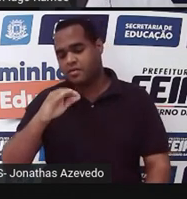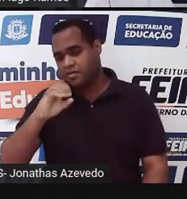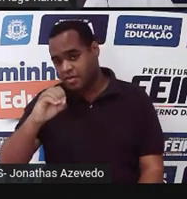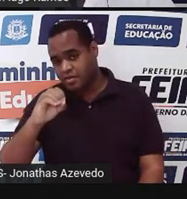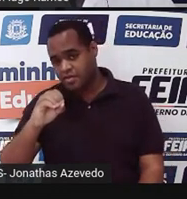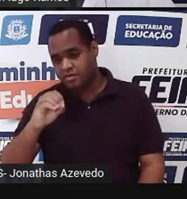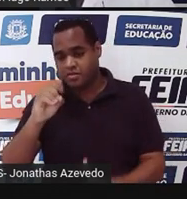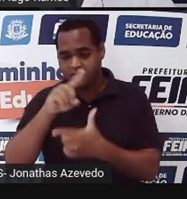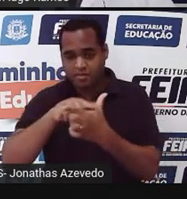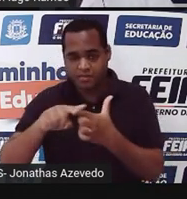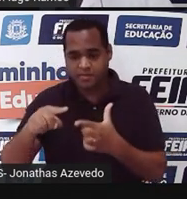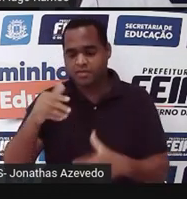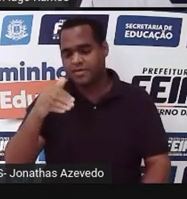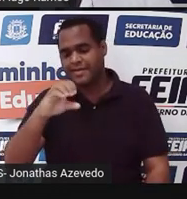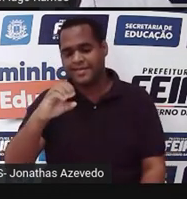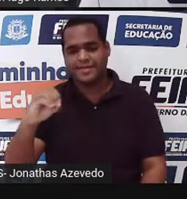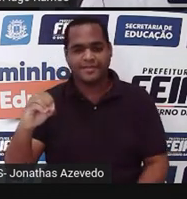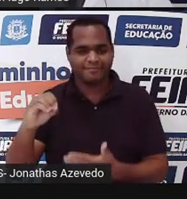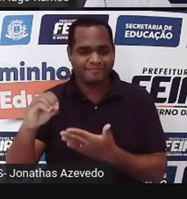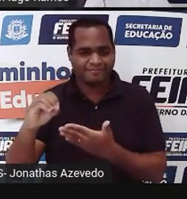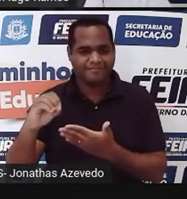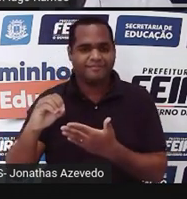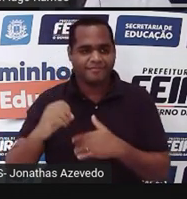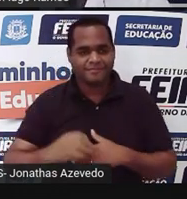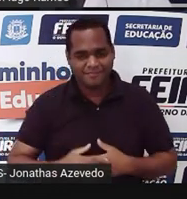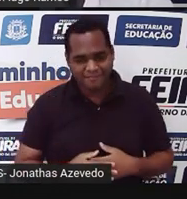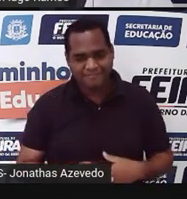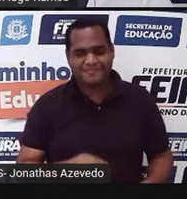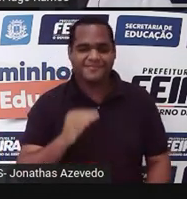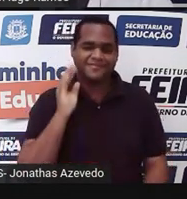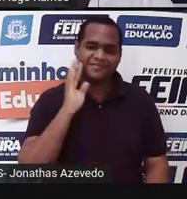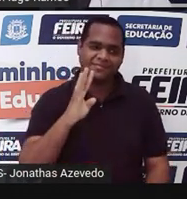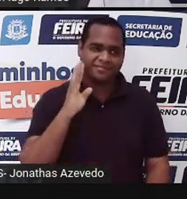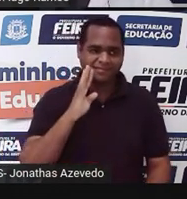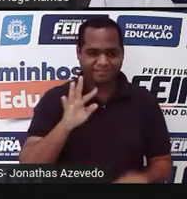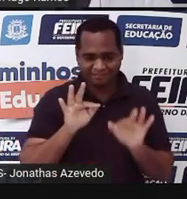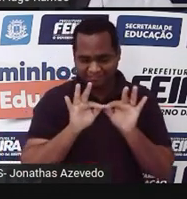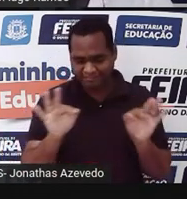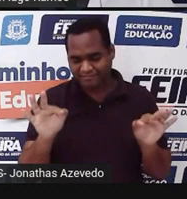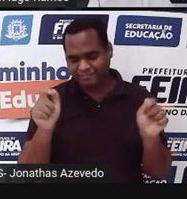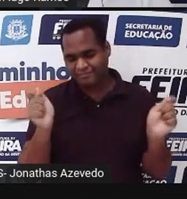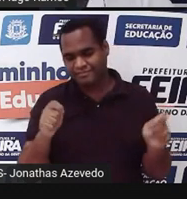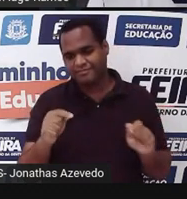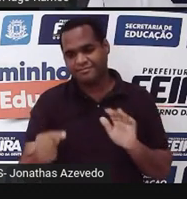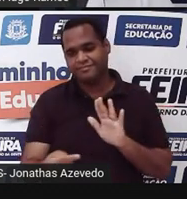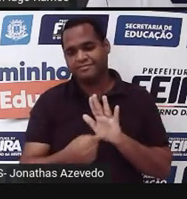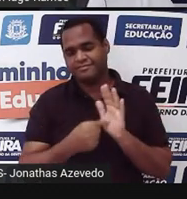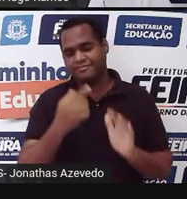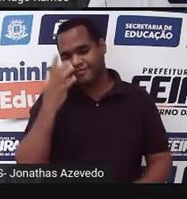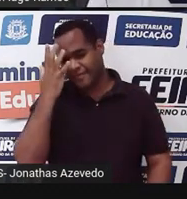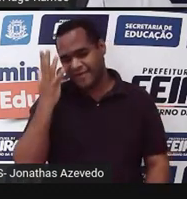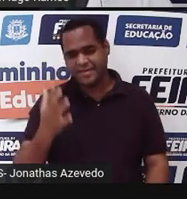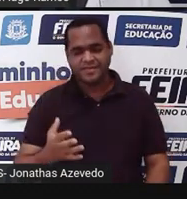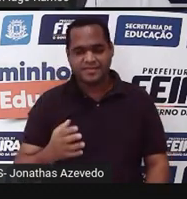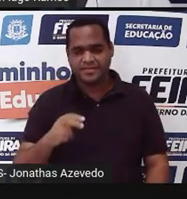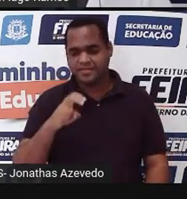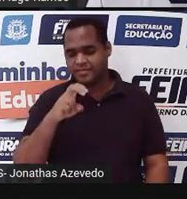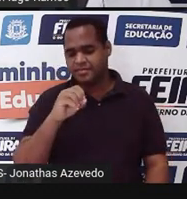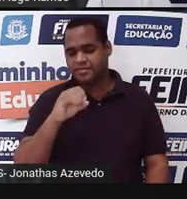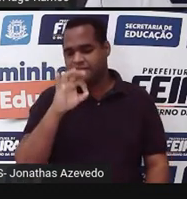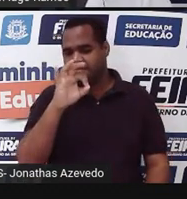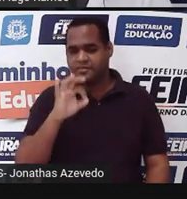dividido por cem. Olha só que coisa simples, que coisa fácil. 50%